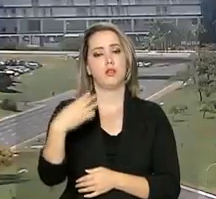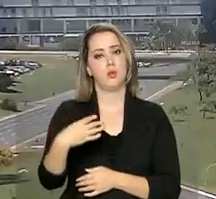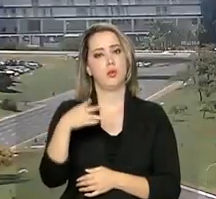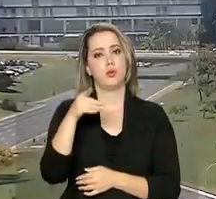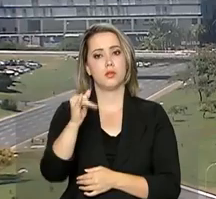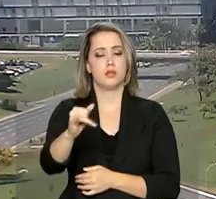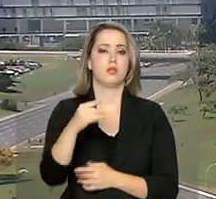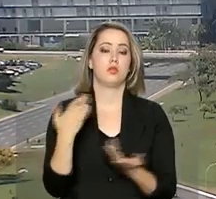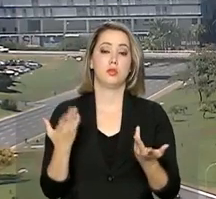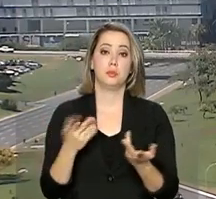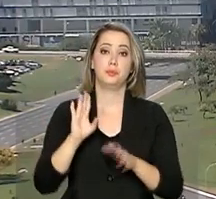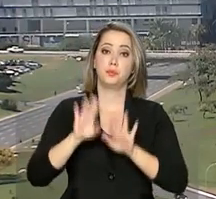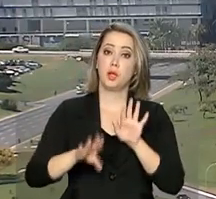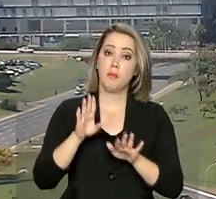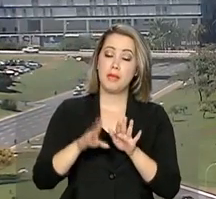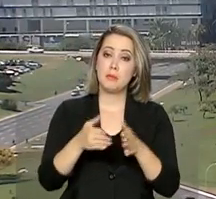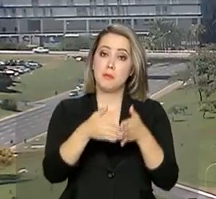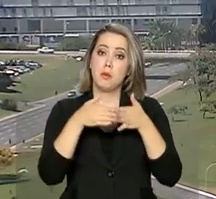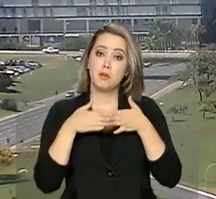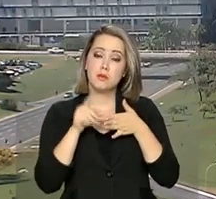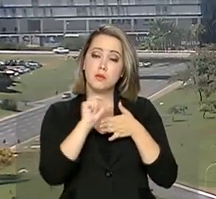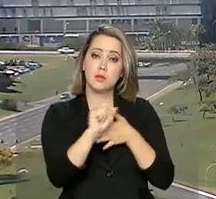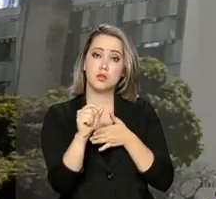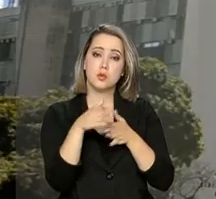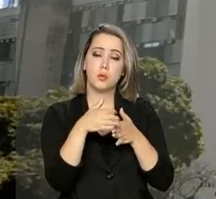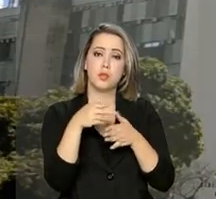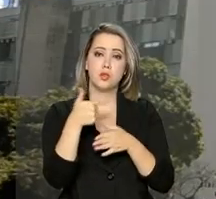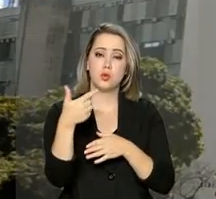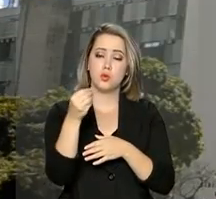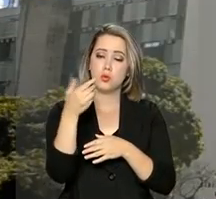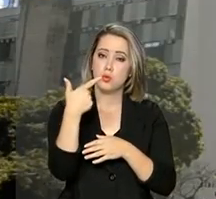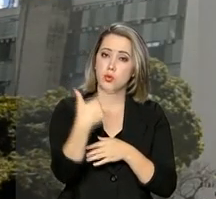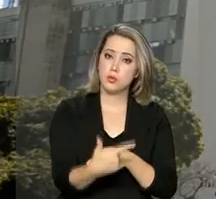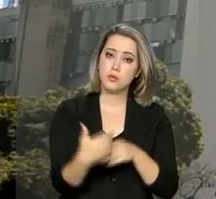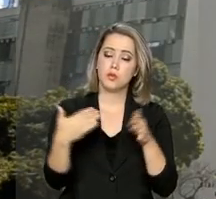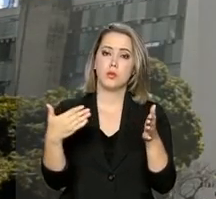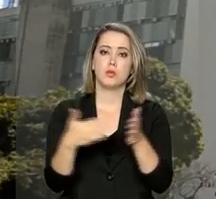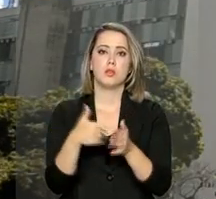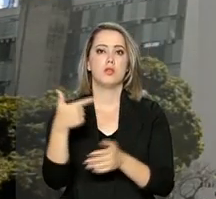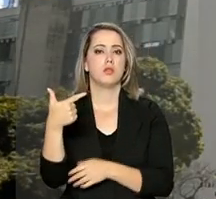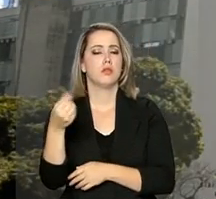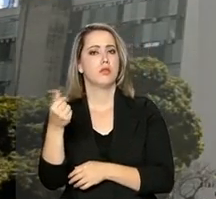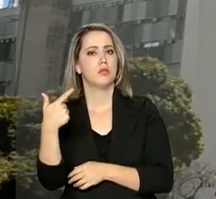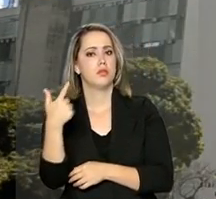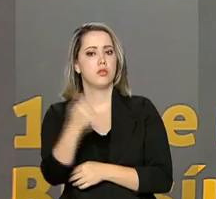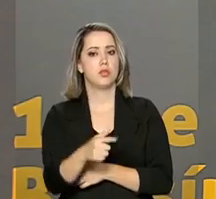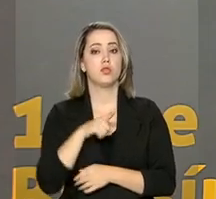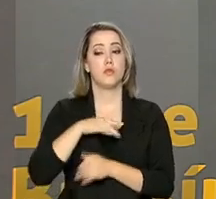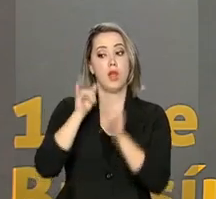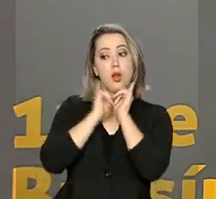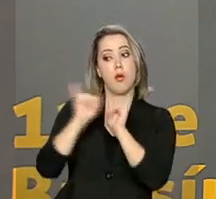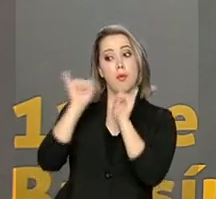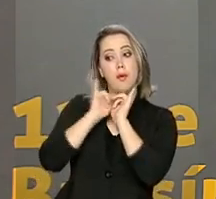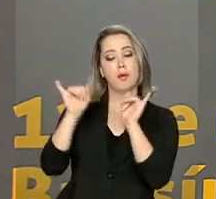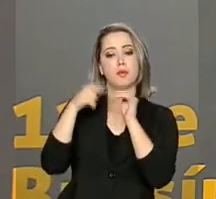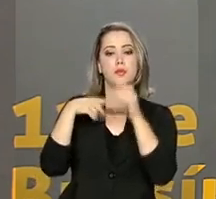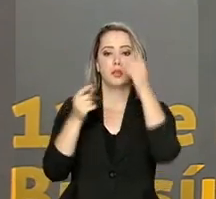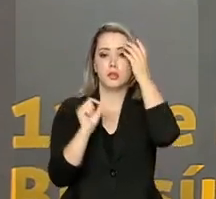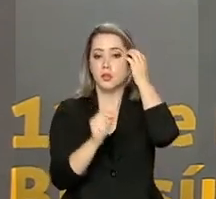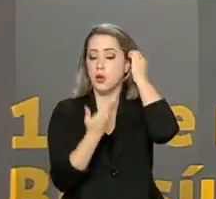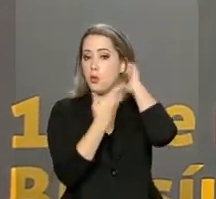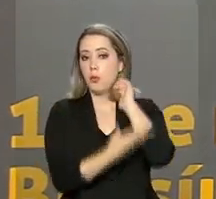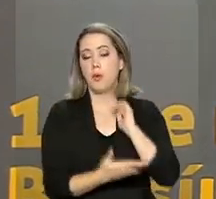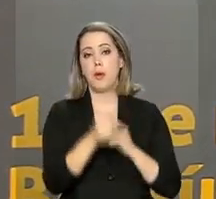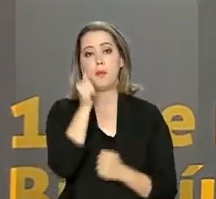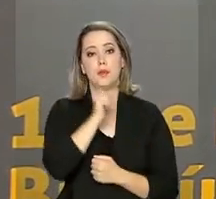Alguns pedidos de acesso feitos entre 2012 e 2017 tiveram repercussão, como o caso da estudante de